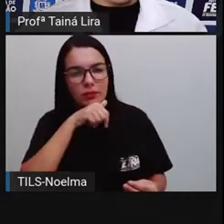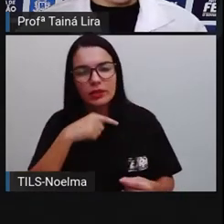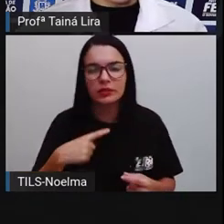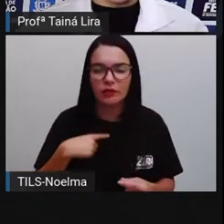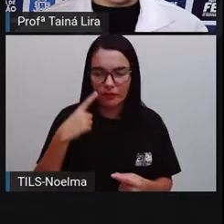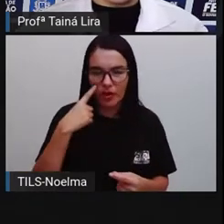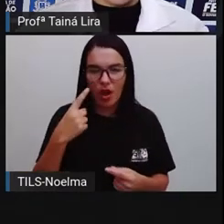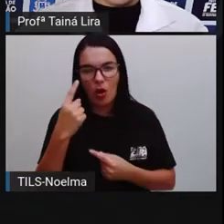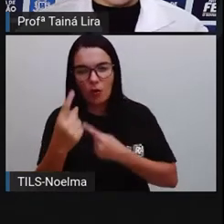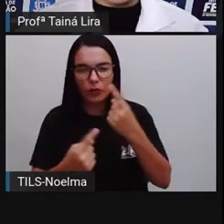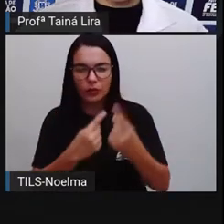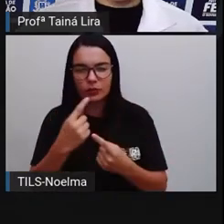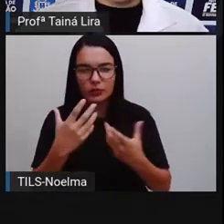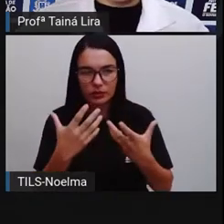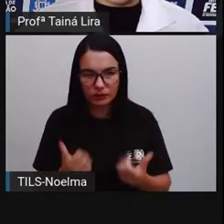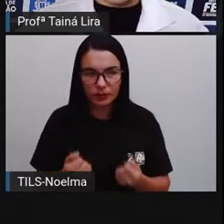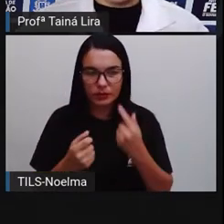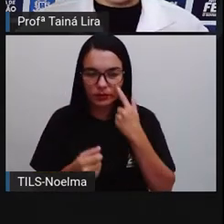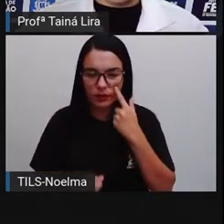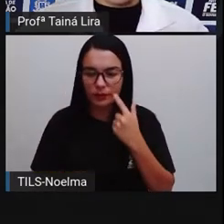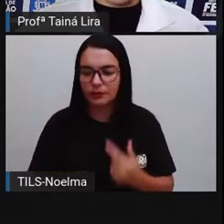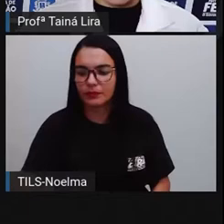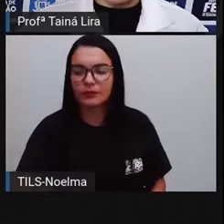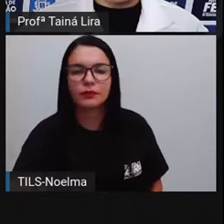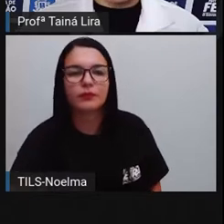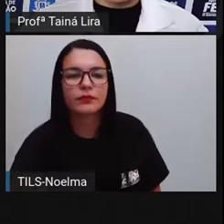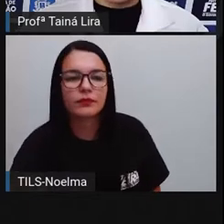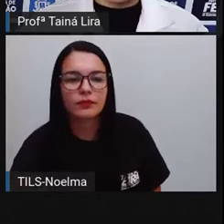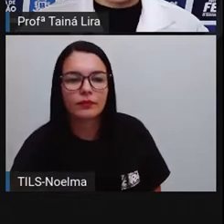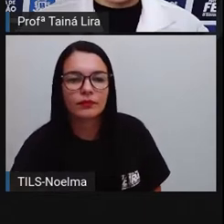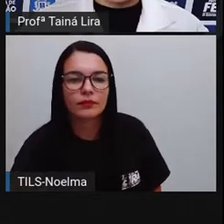alguns agora, tá? Então, vamos lá, vamos começar.